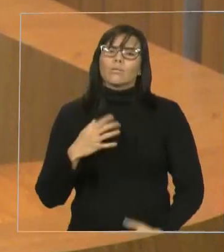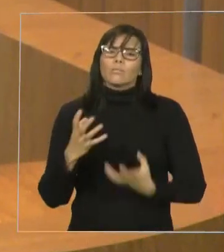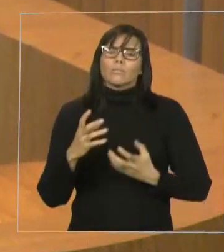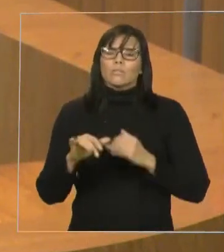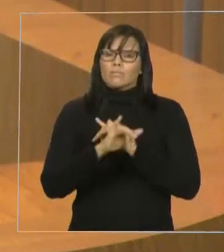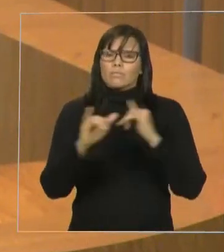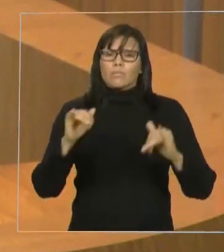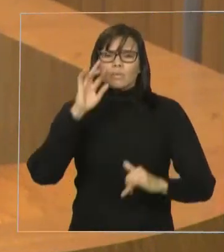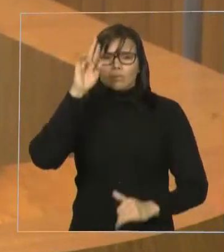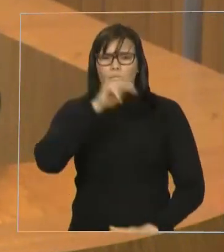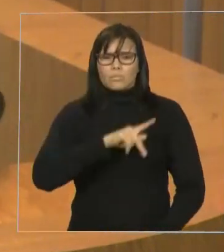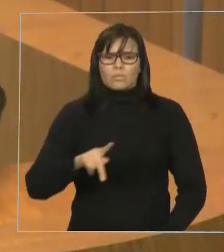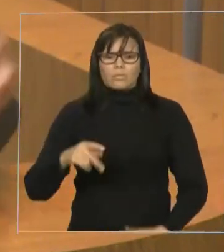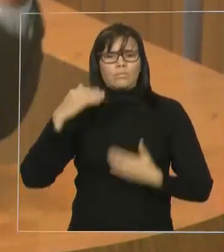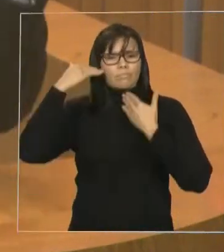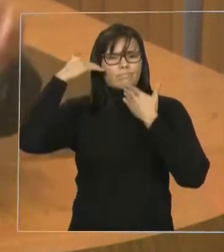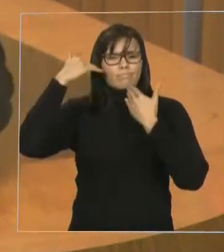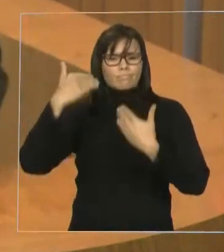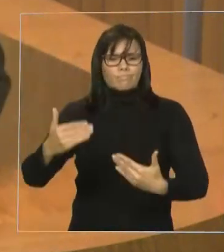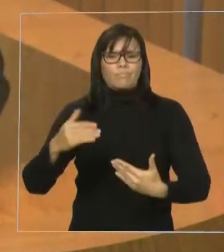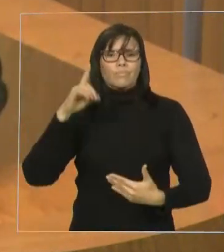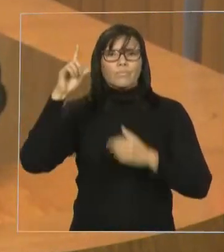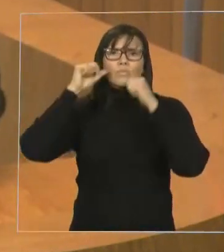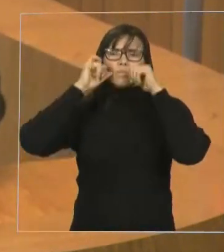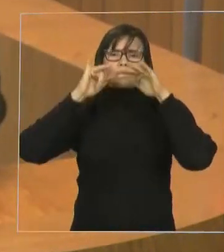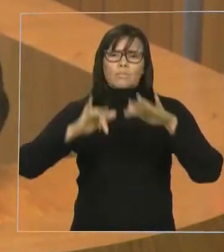Sr. Presidente, muito obrigado. Que Deus abençoe a todos.